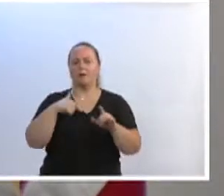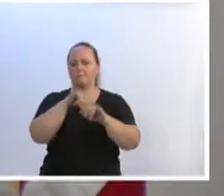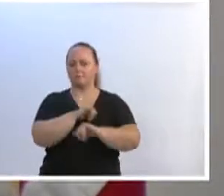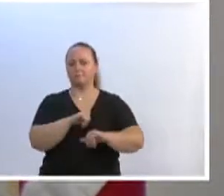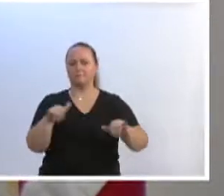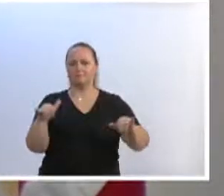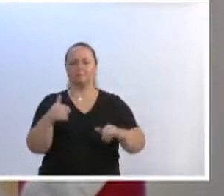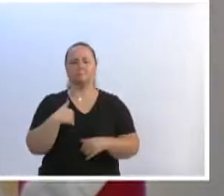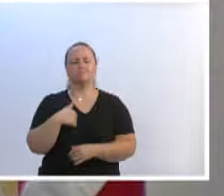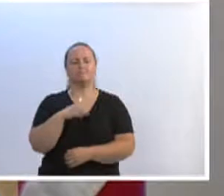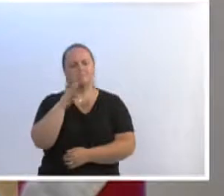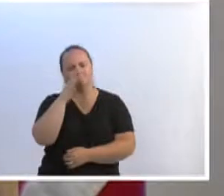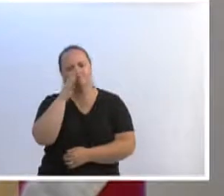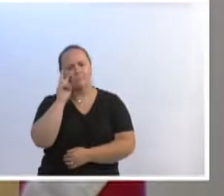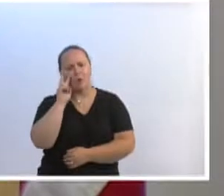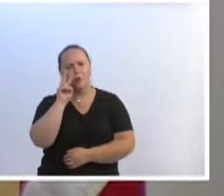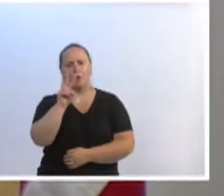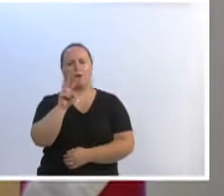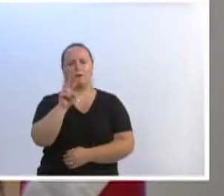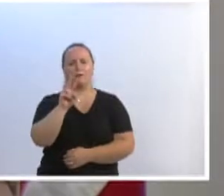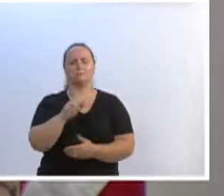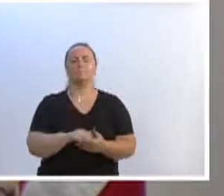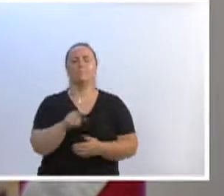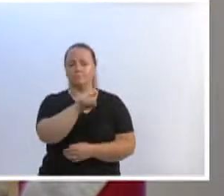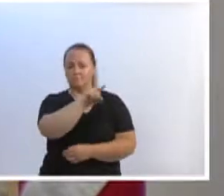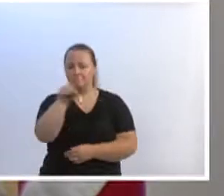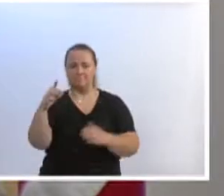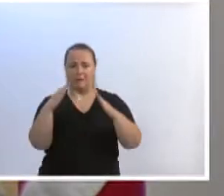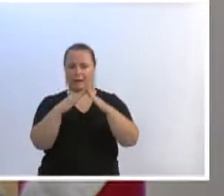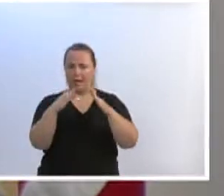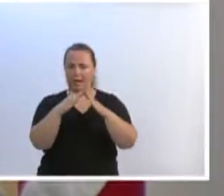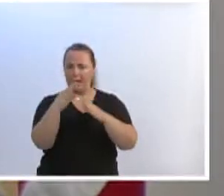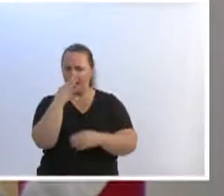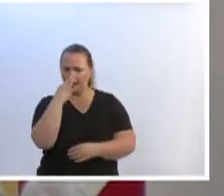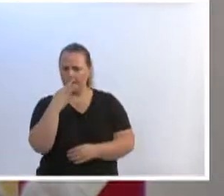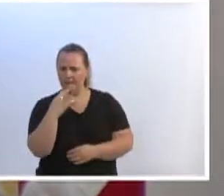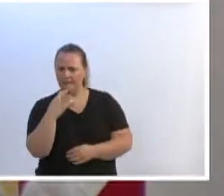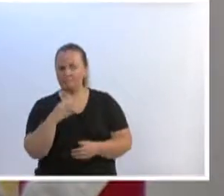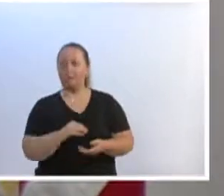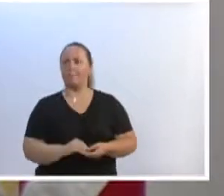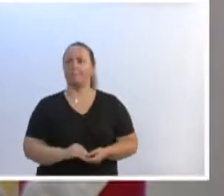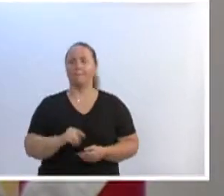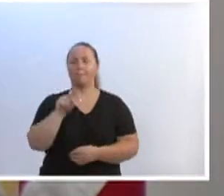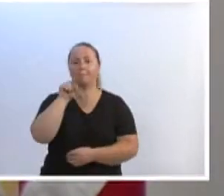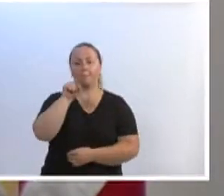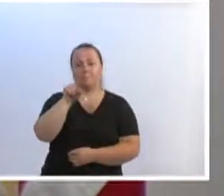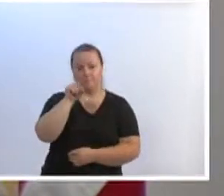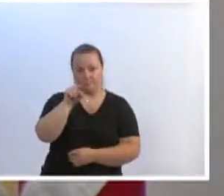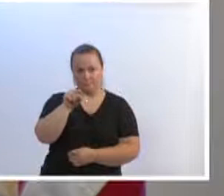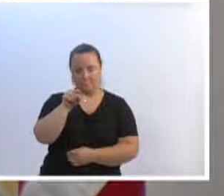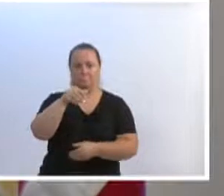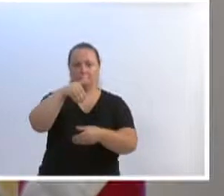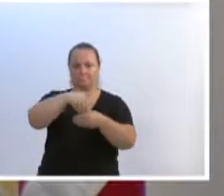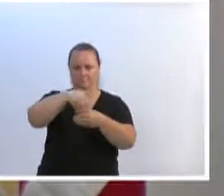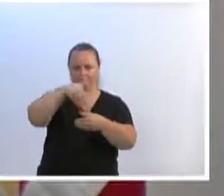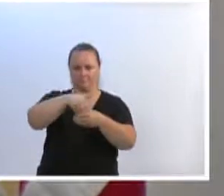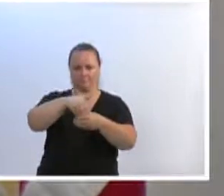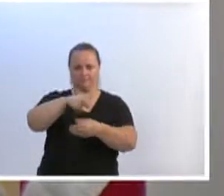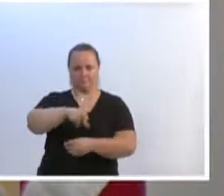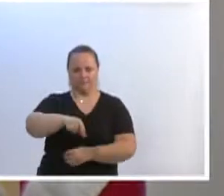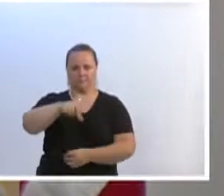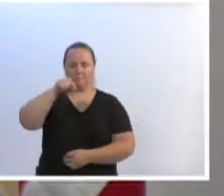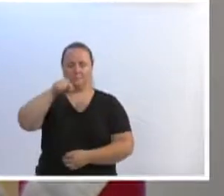olhando na tela, no olho de vocês, você que cumpriu com o seu dever, elegeu um vereador